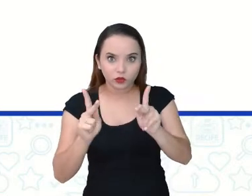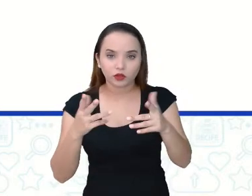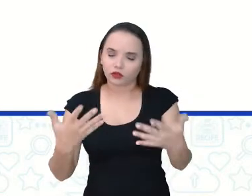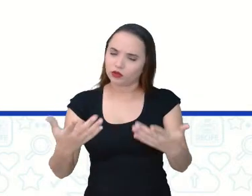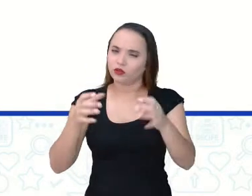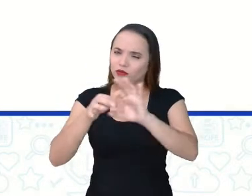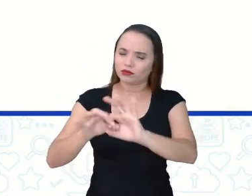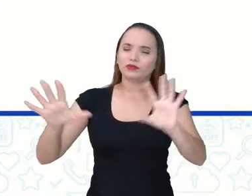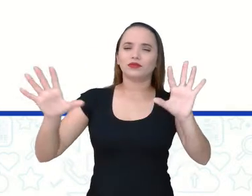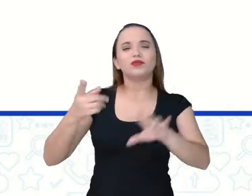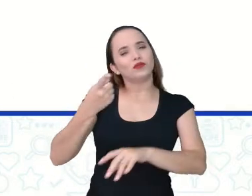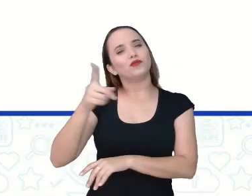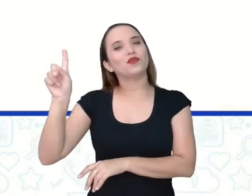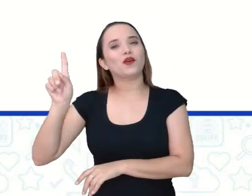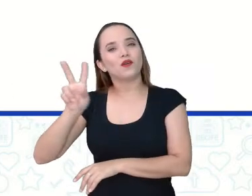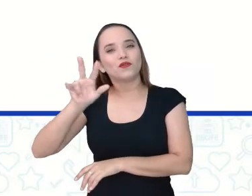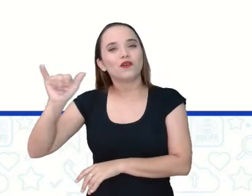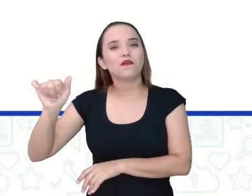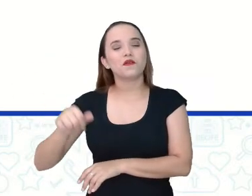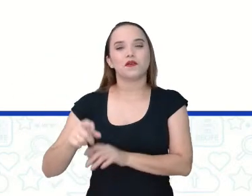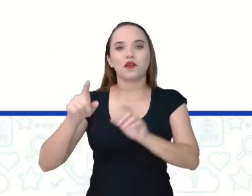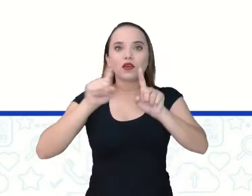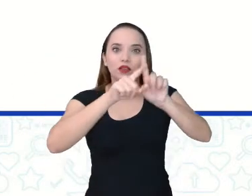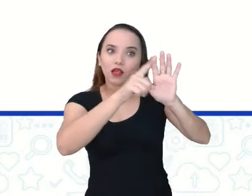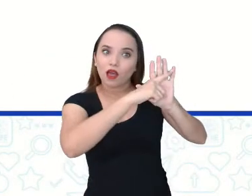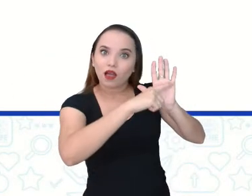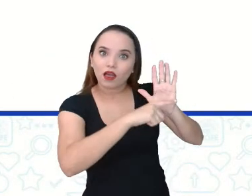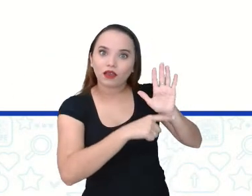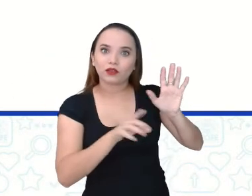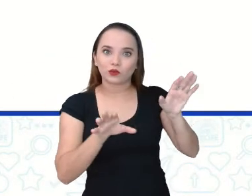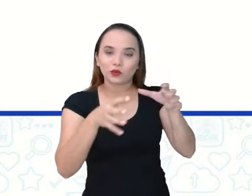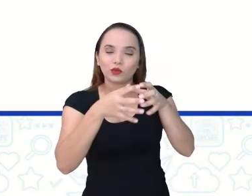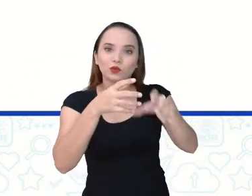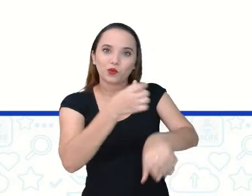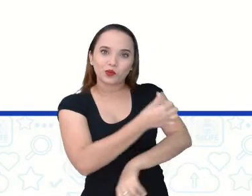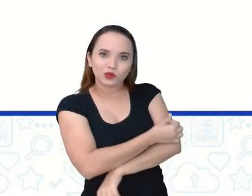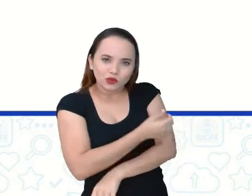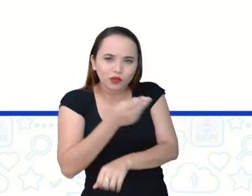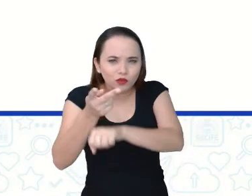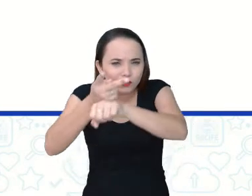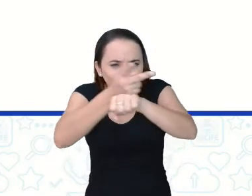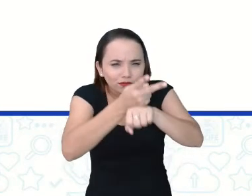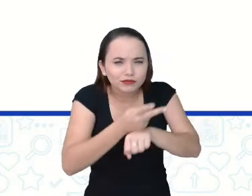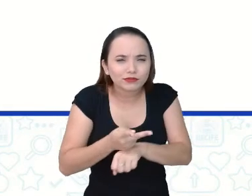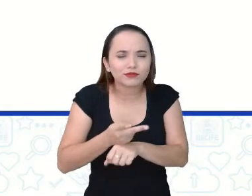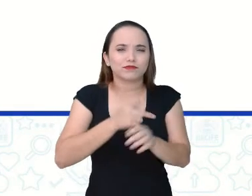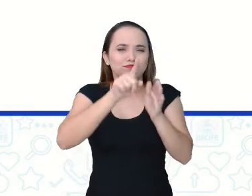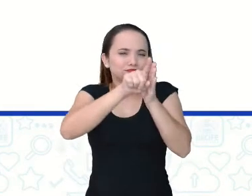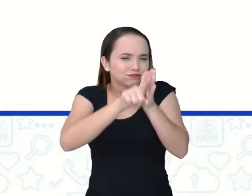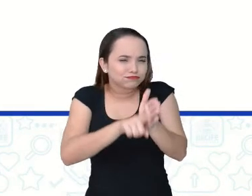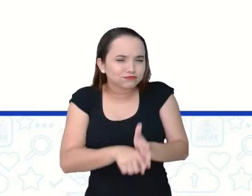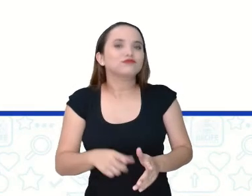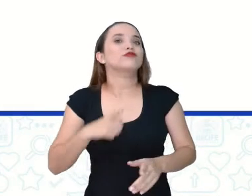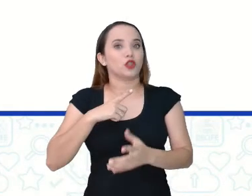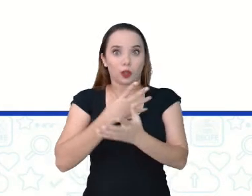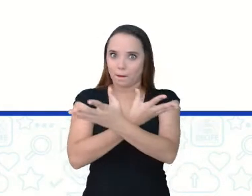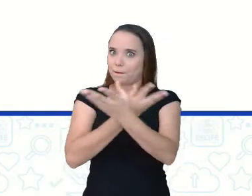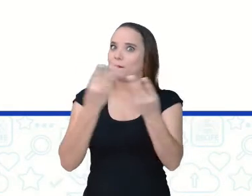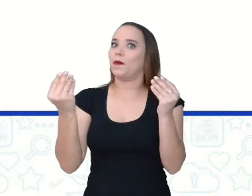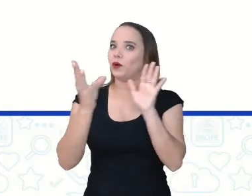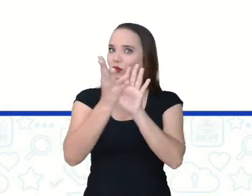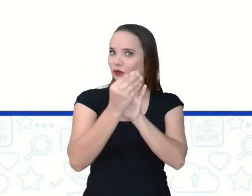vontade para ir lá, vai na playlist do sexto ano, explora aí todas as aulas. Se você chegou agora, tem muito conteúdo